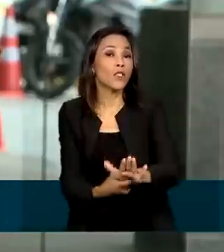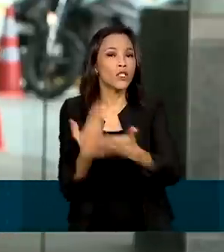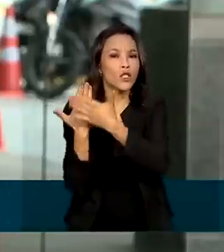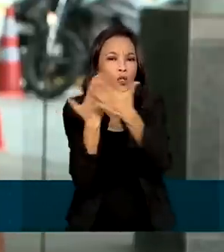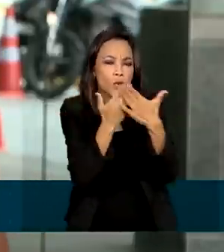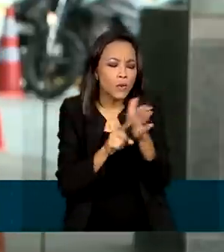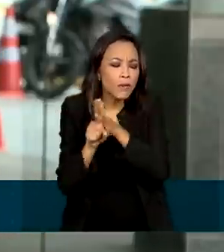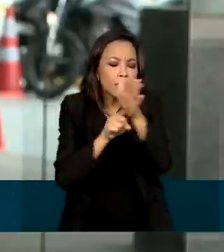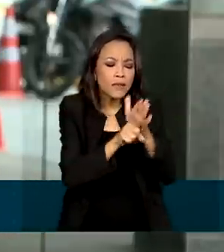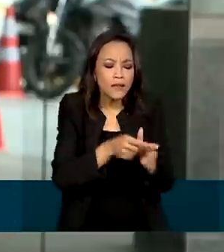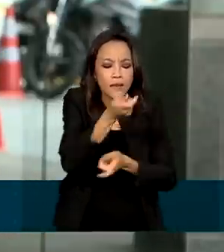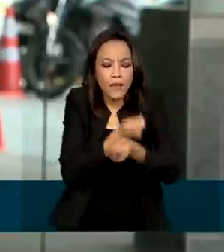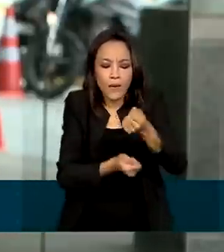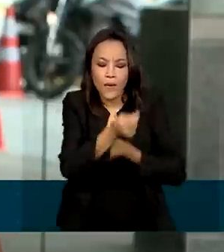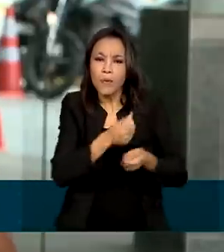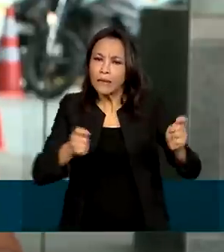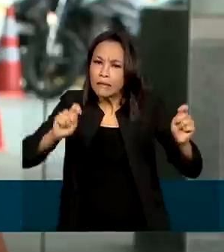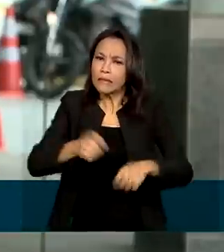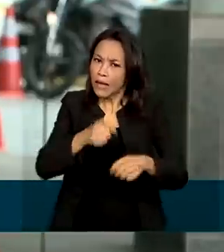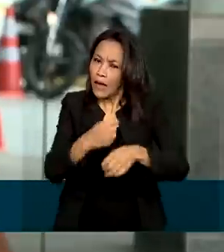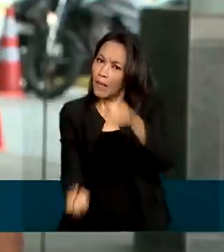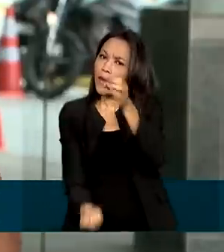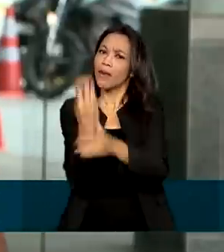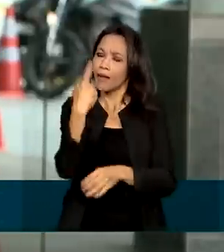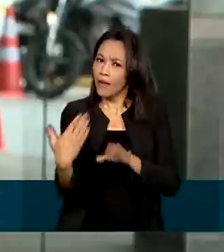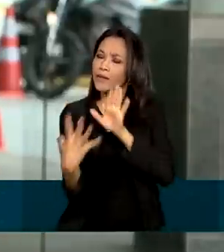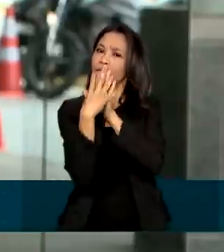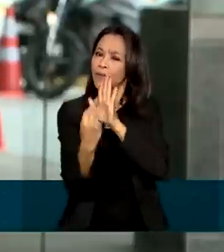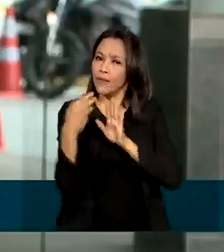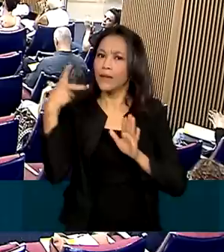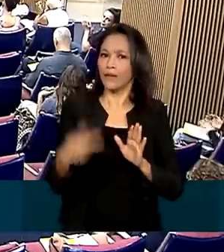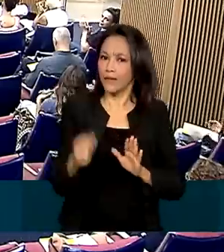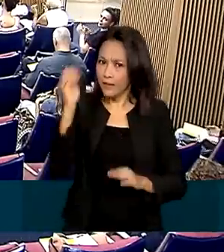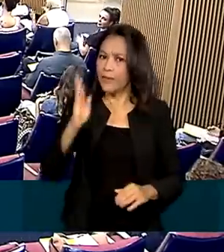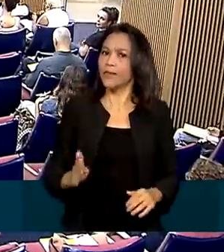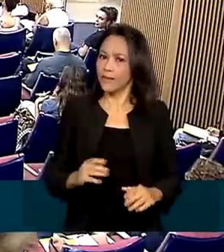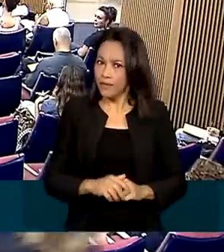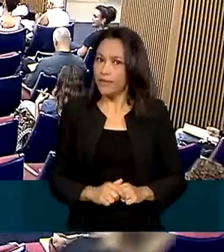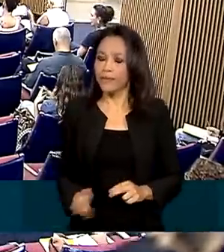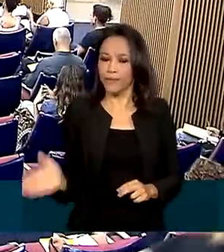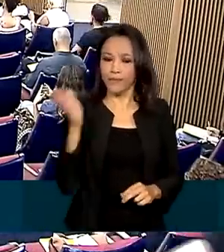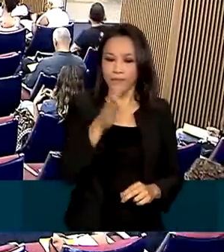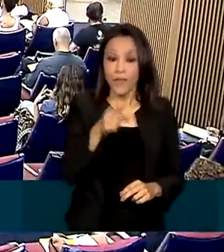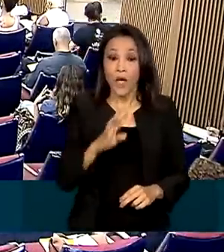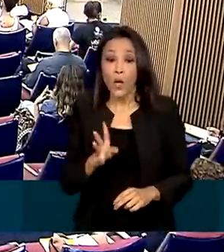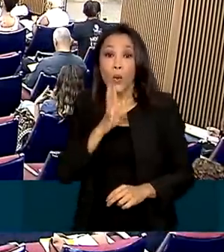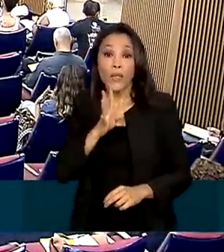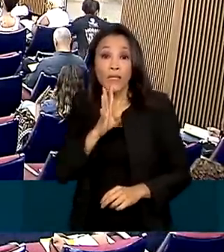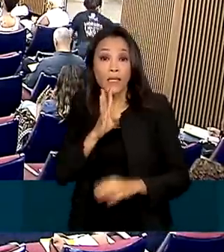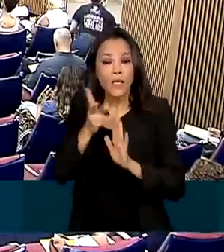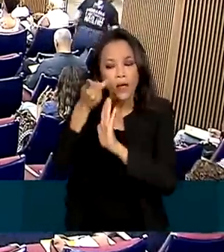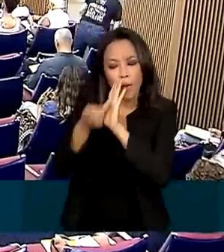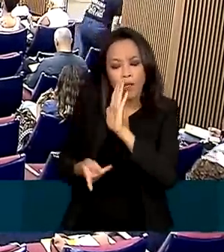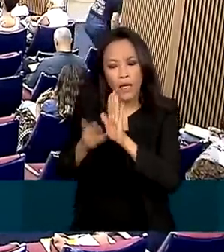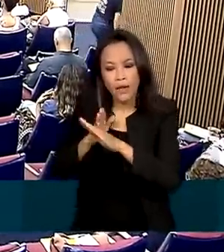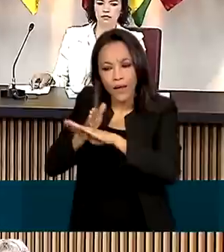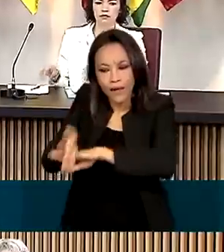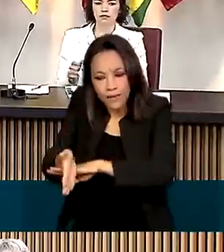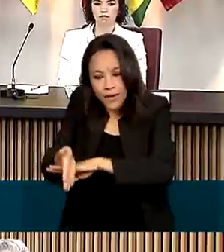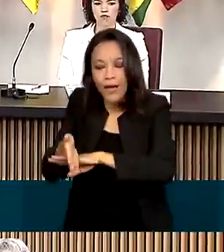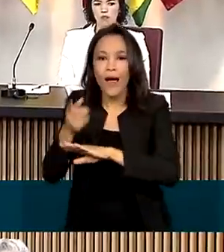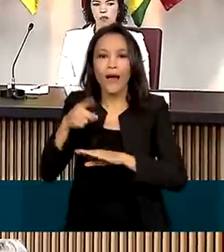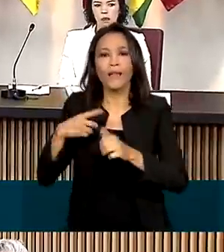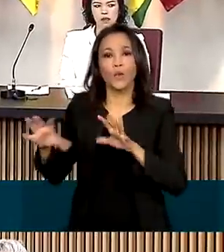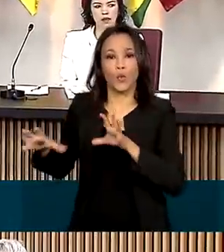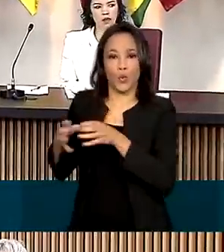que mostram ser possível implantar esse modelo aqui no Brasil. Ao entrar no projeto, a pessoa passa a ser acompanhada